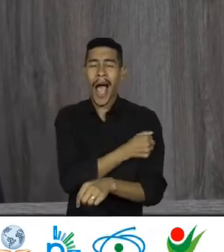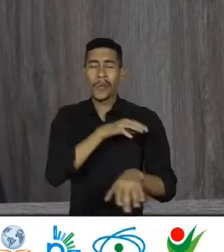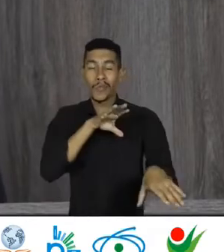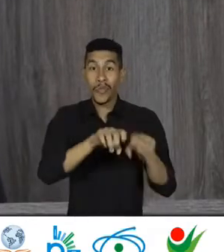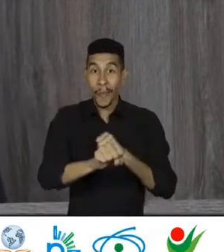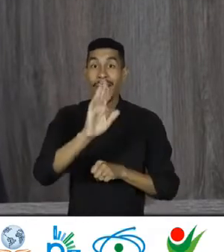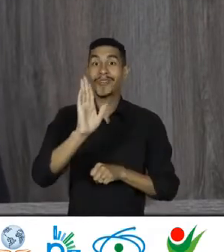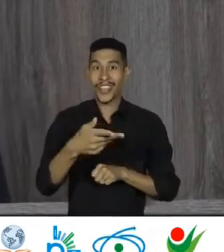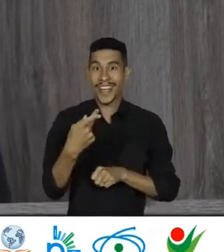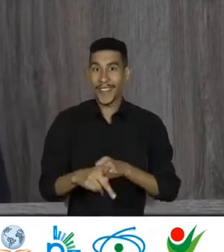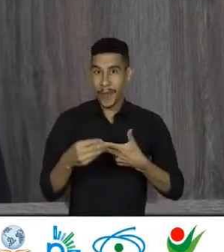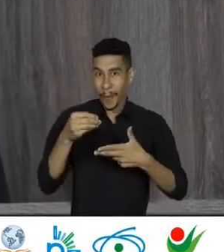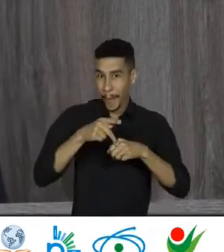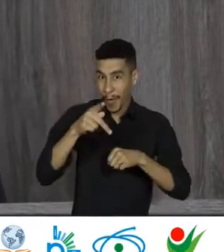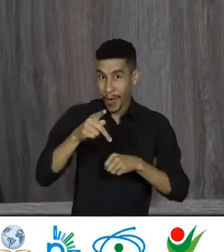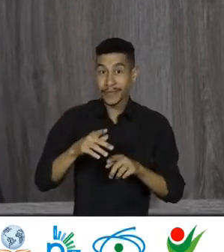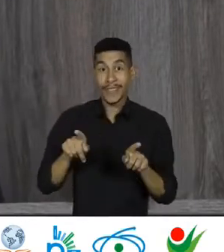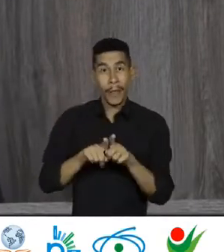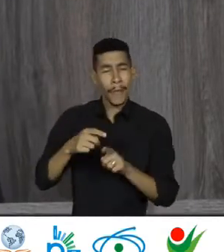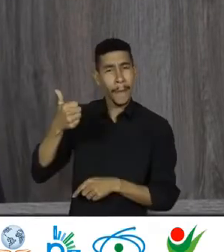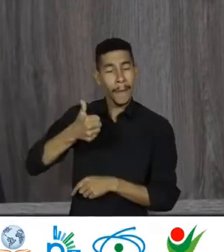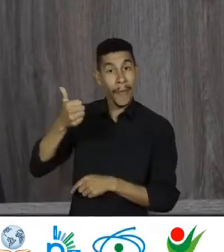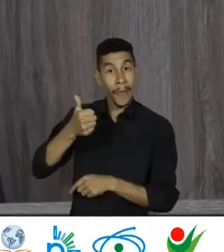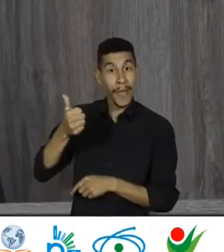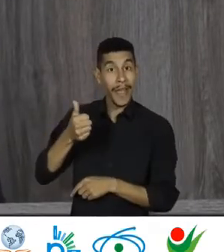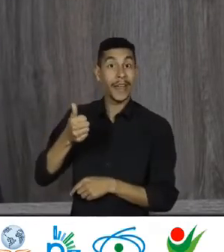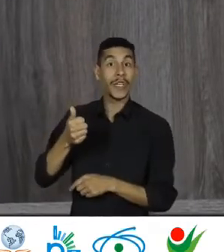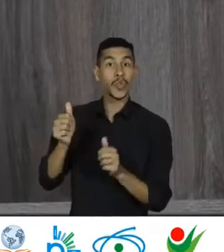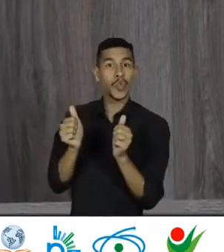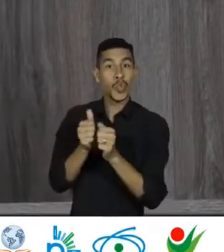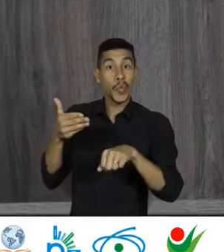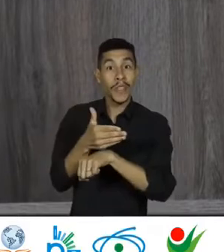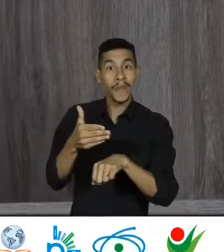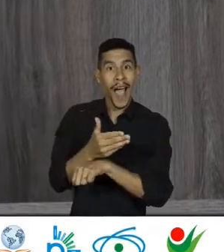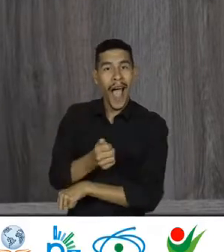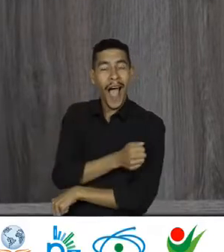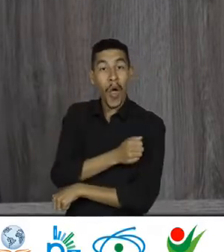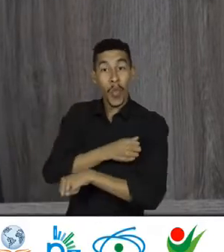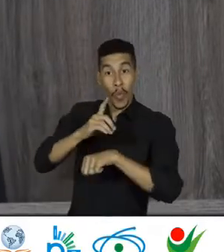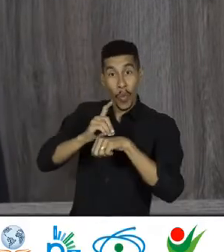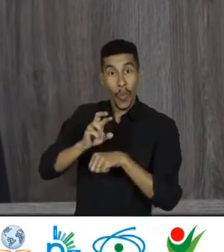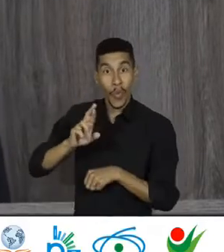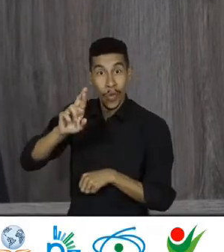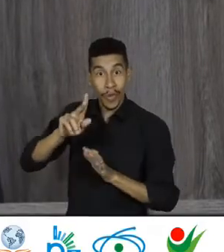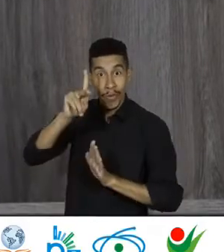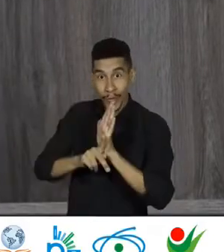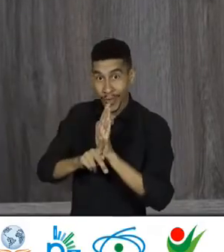e será a primeira edição com a participação dos doutorandos do programa.